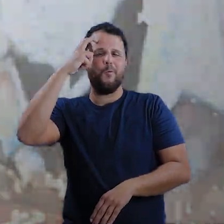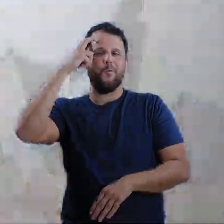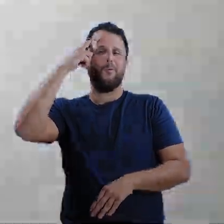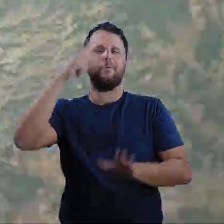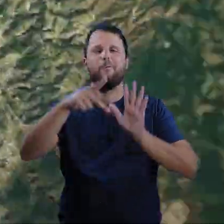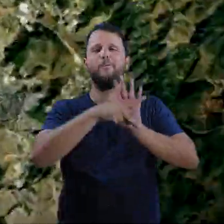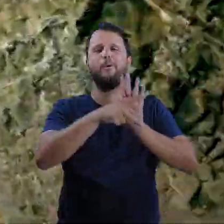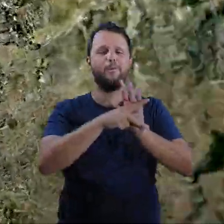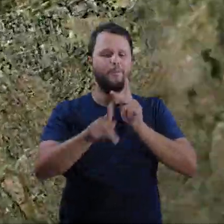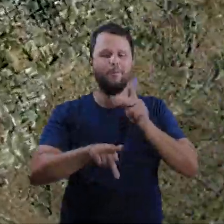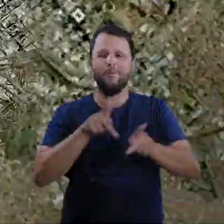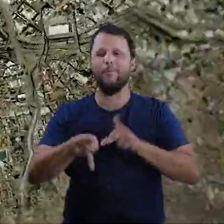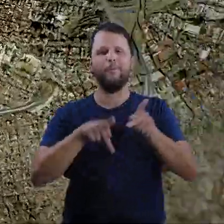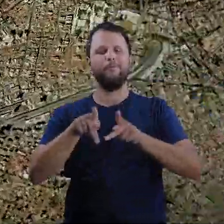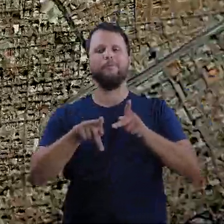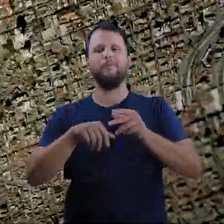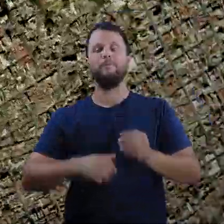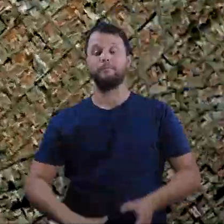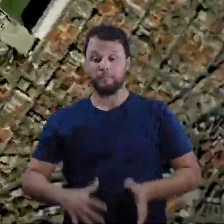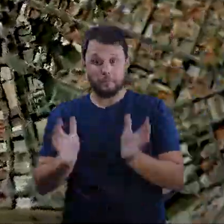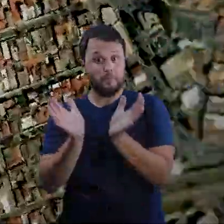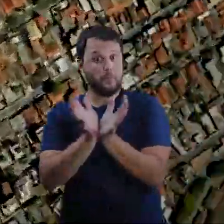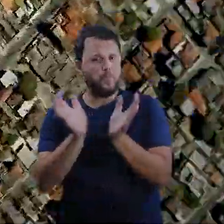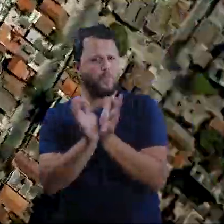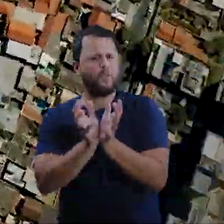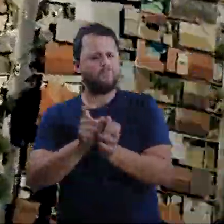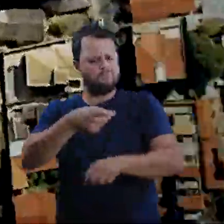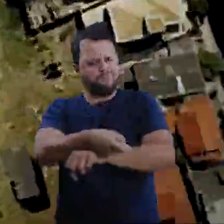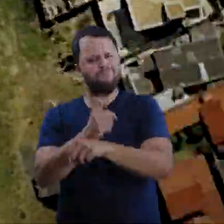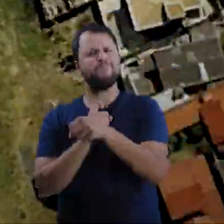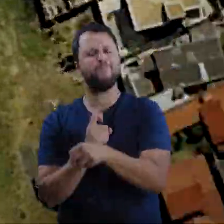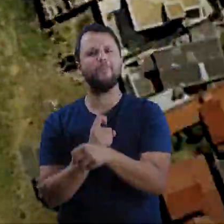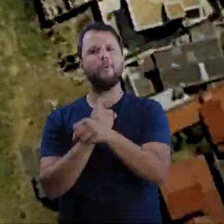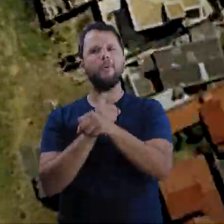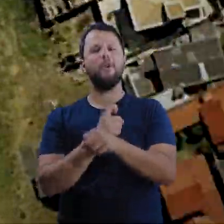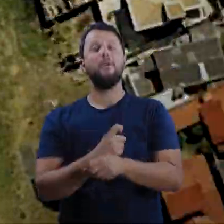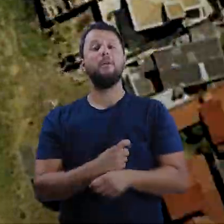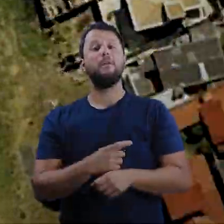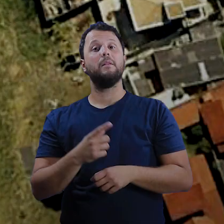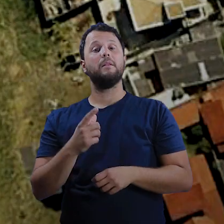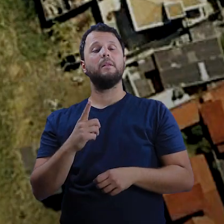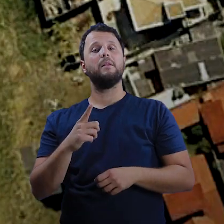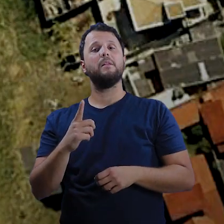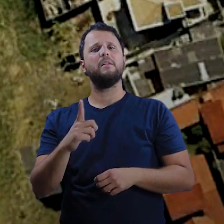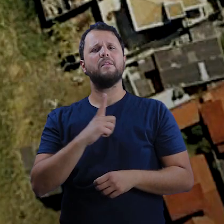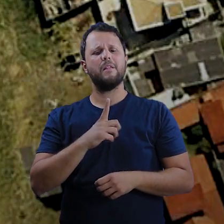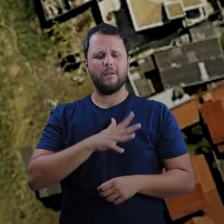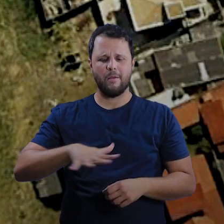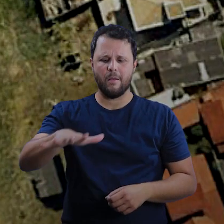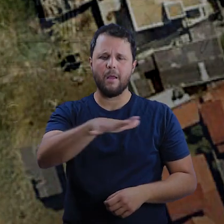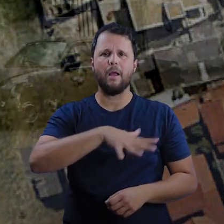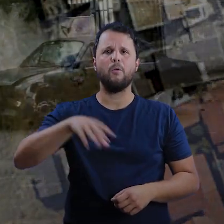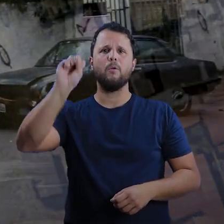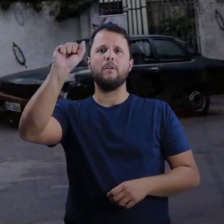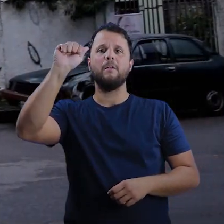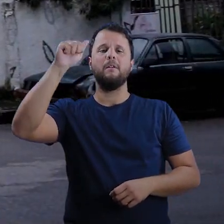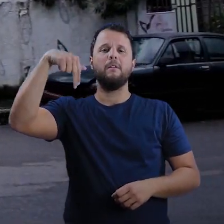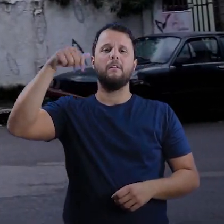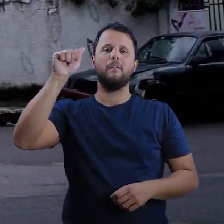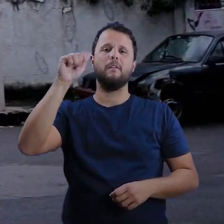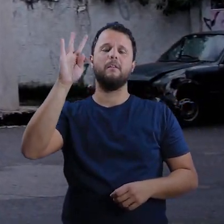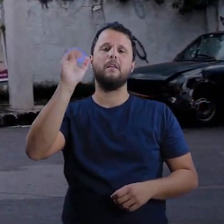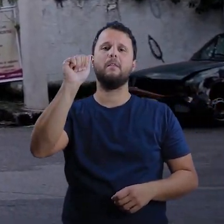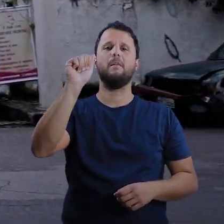Quilombo Souza A comunidade Quilombola Souza ocupa seu território no atual bairro de Santa